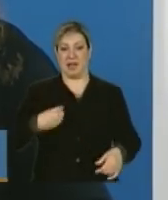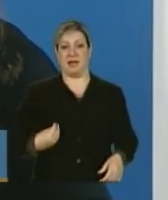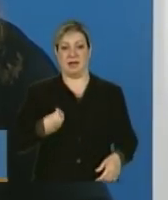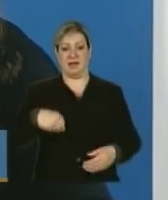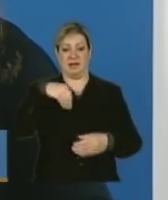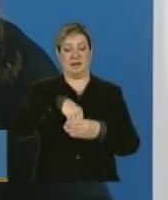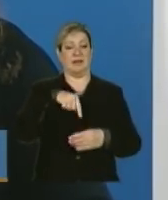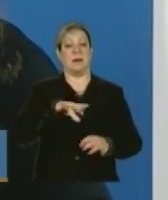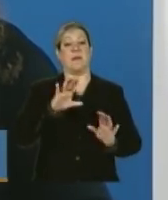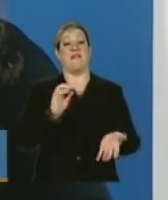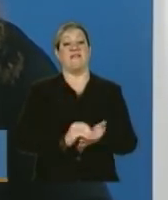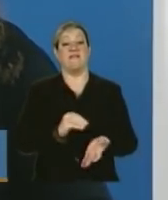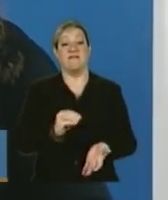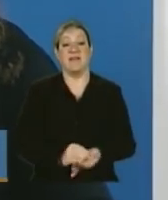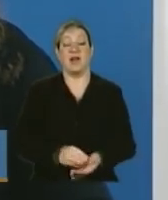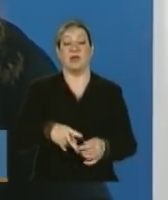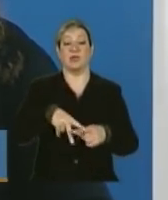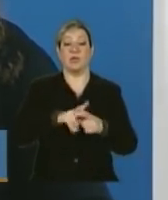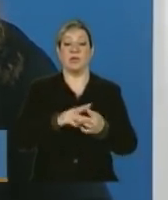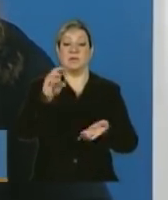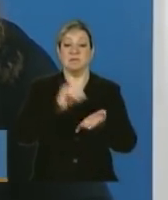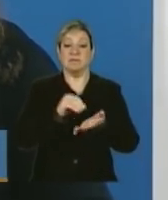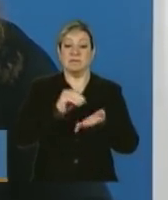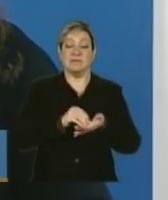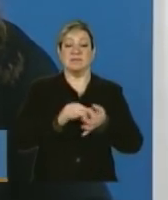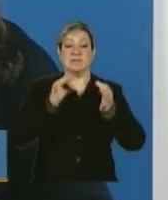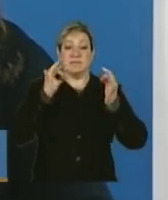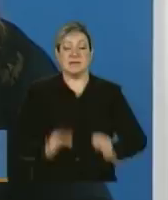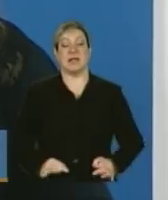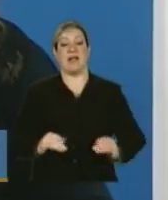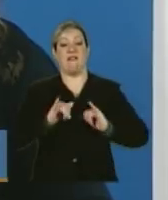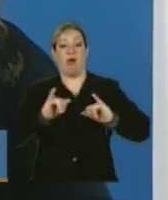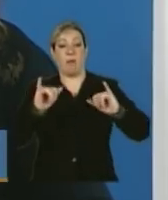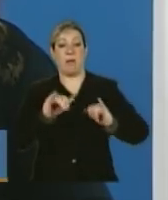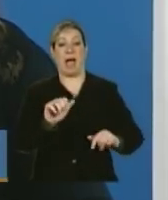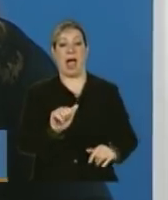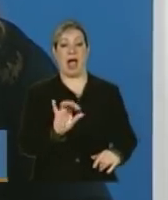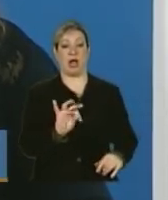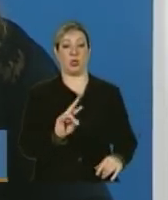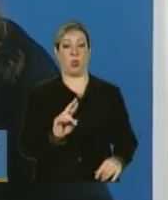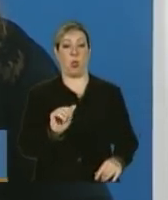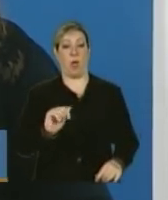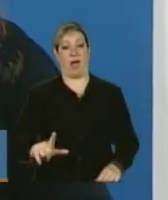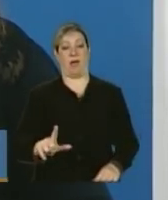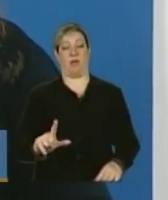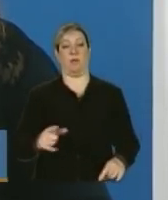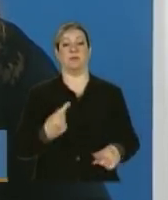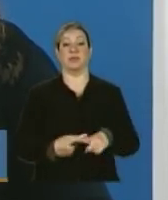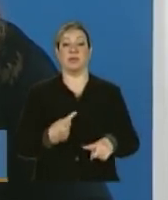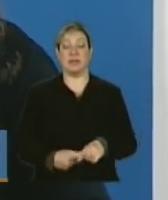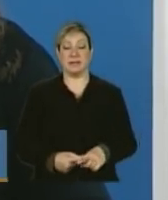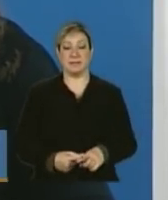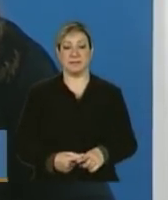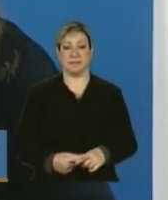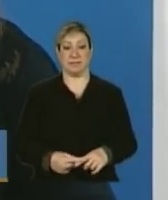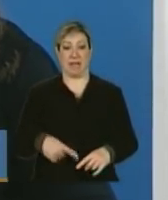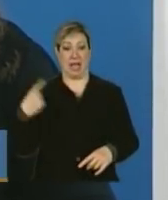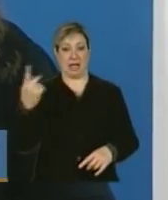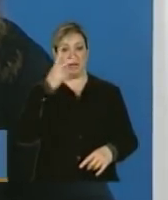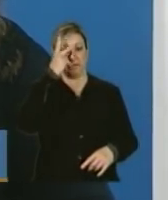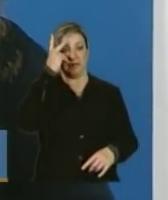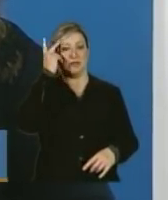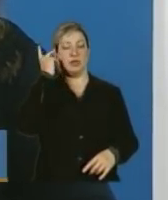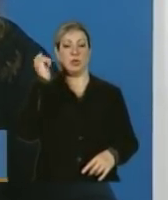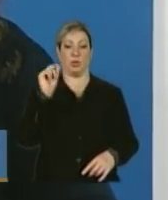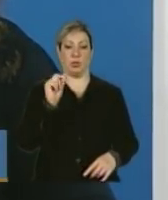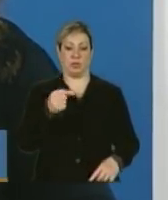cadastro desatualizado e manter atualizada a sua informação. Por quê? Porque o vínculo, vamos dizer assim, a renda da população